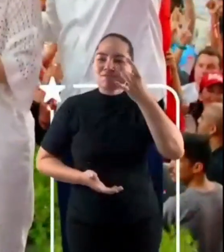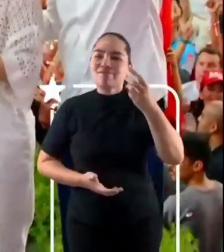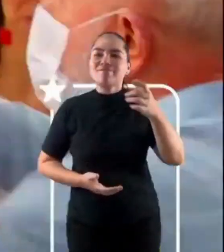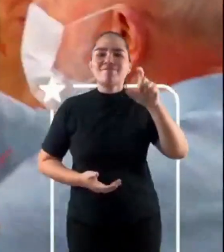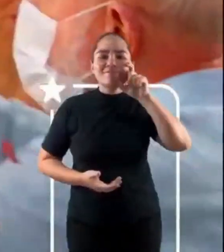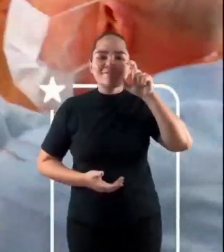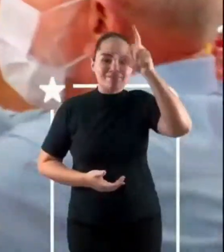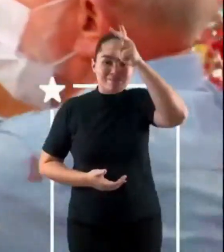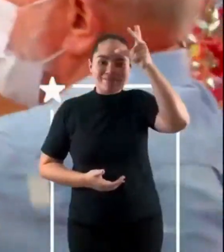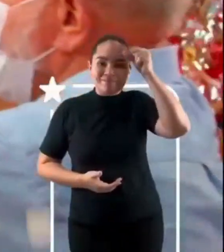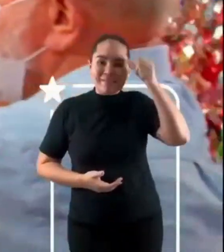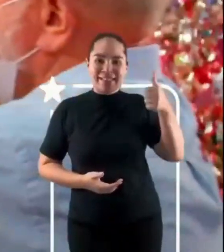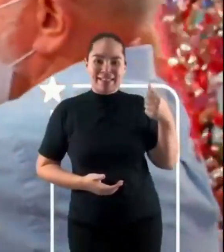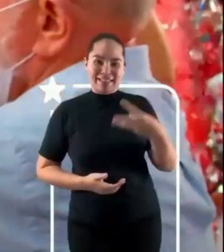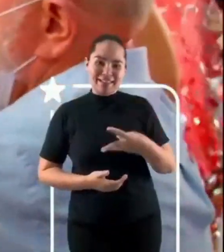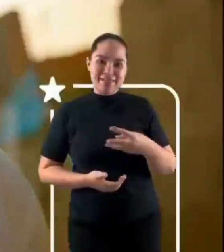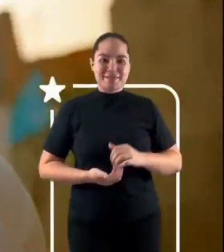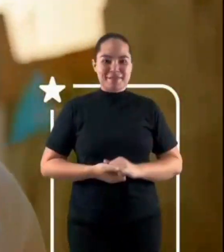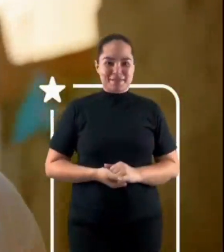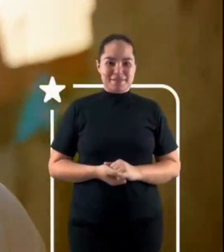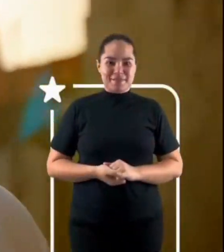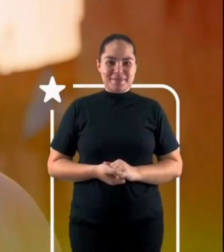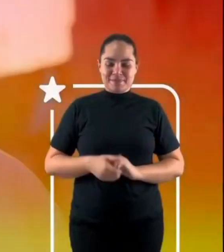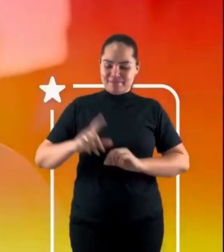no peito. Bote essa estrela no peito.